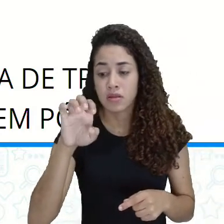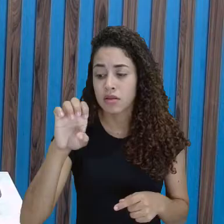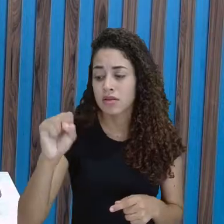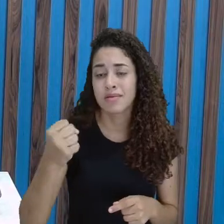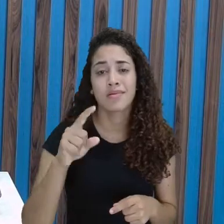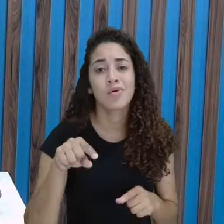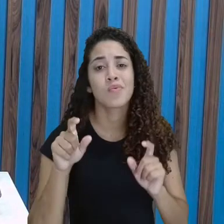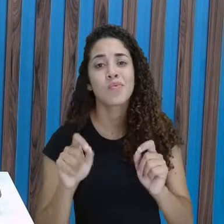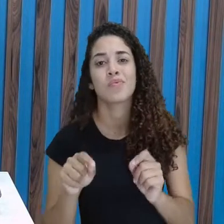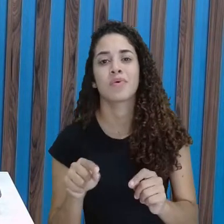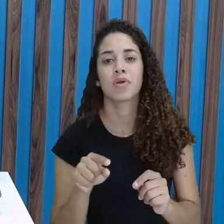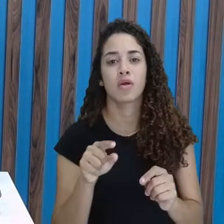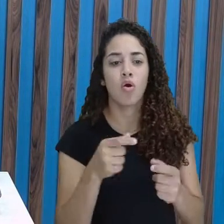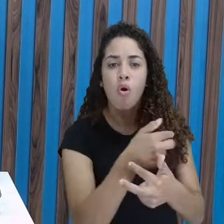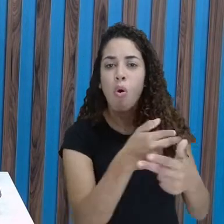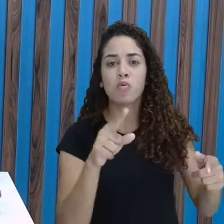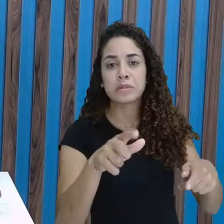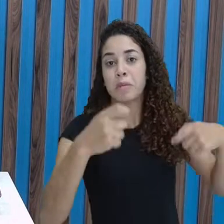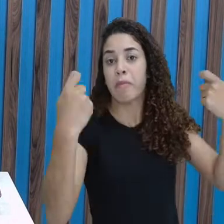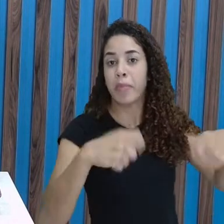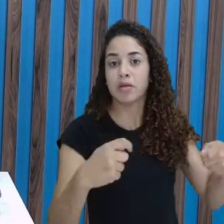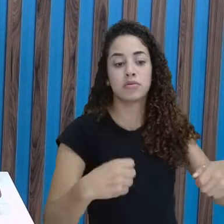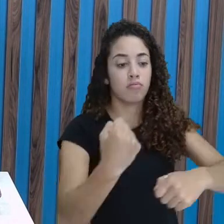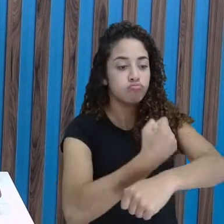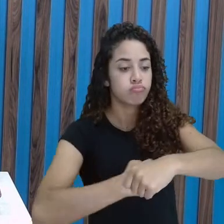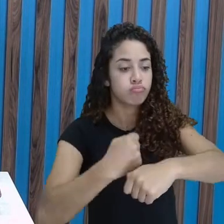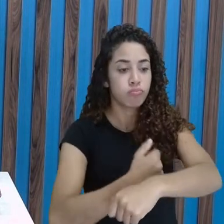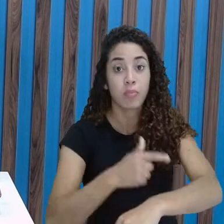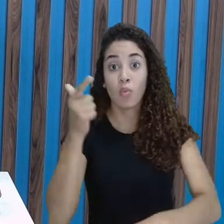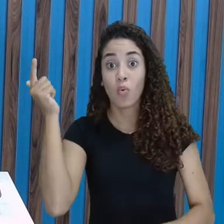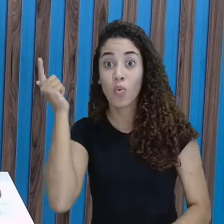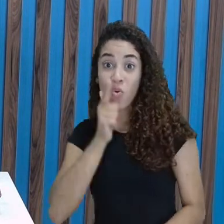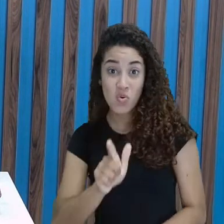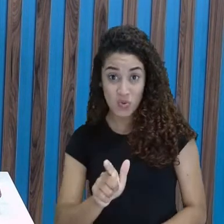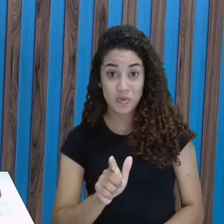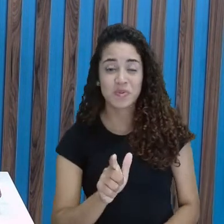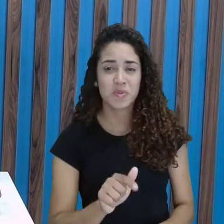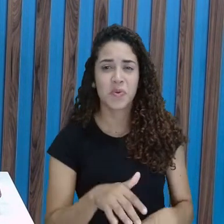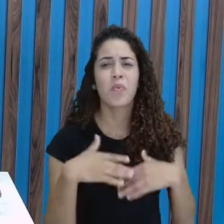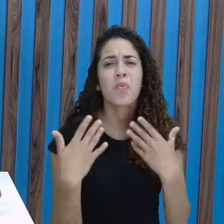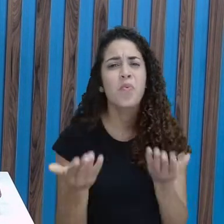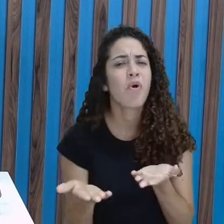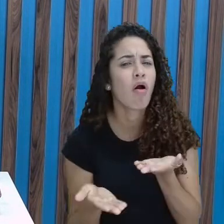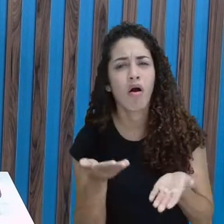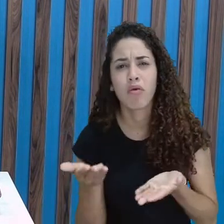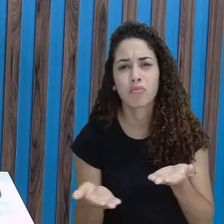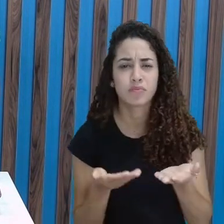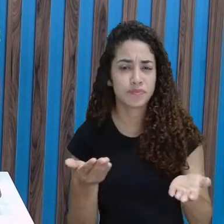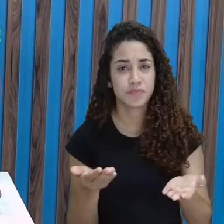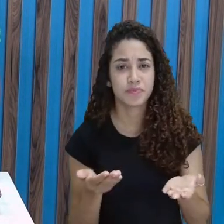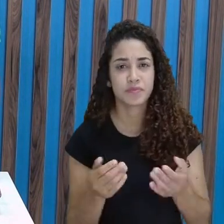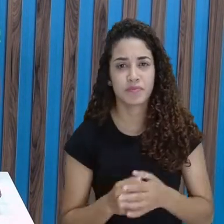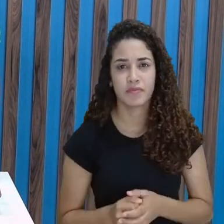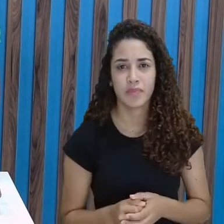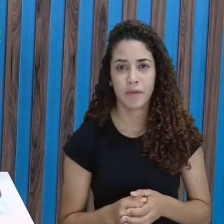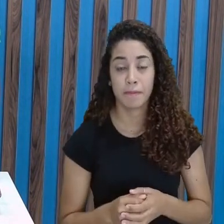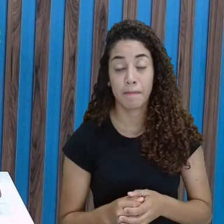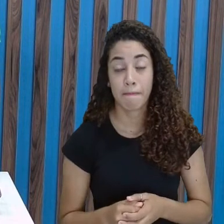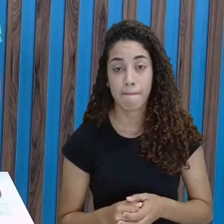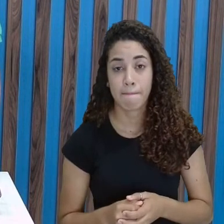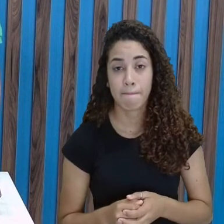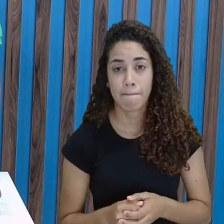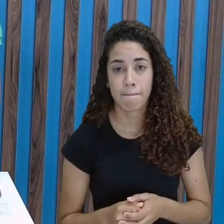fazer a receita. Então, aqui, quais são os ingredientes que nós precisamos ter para fazer um bolo de cenoura?